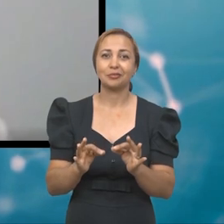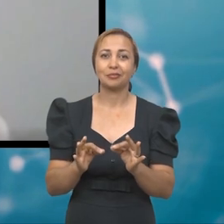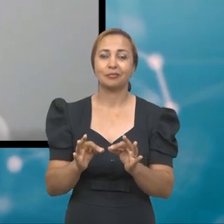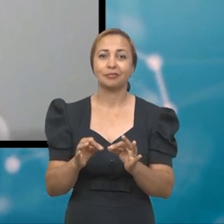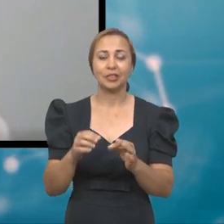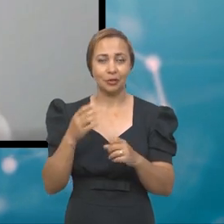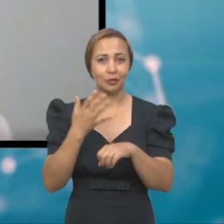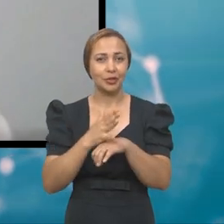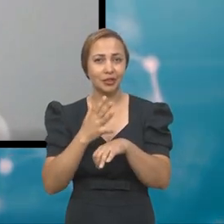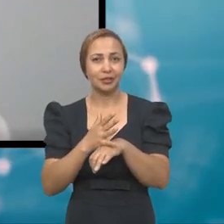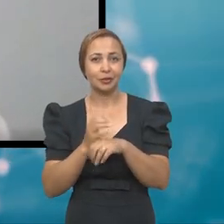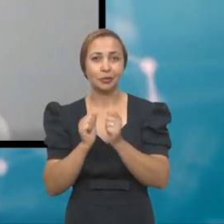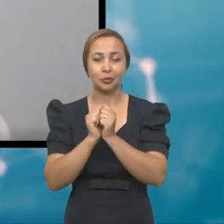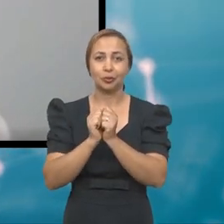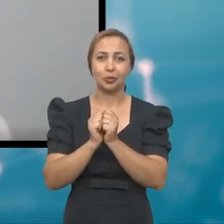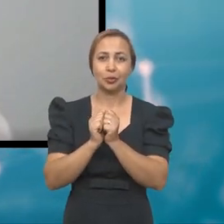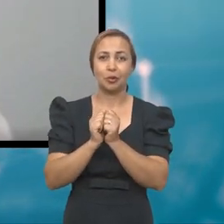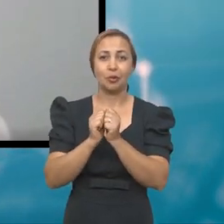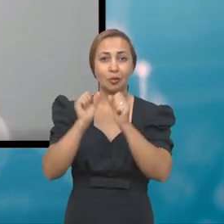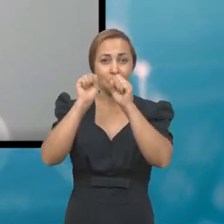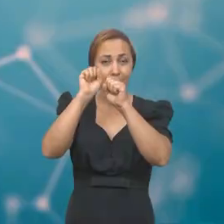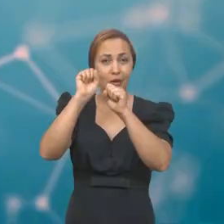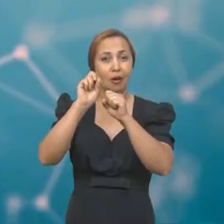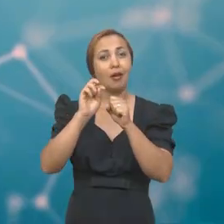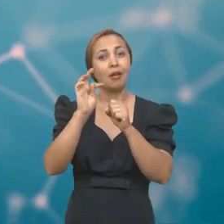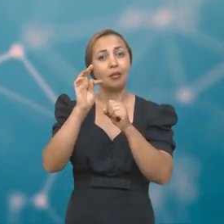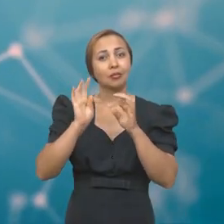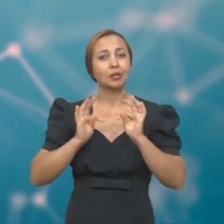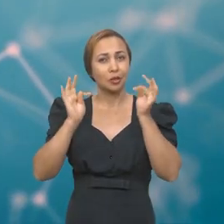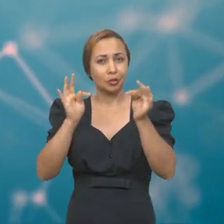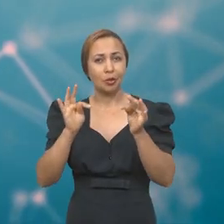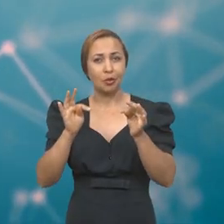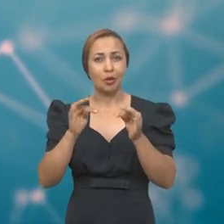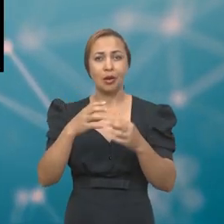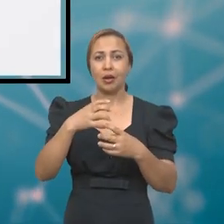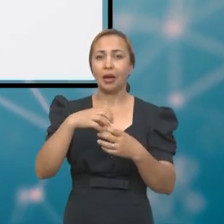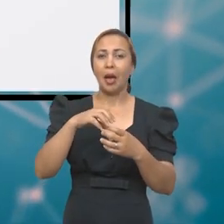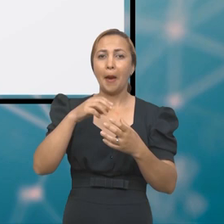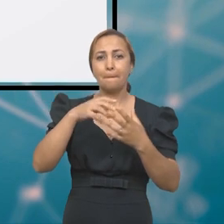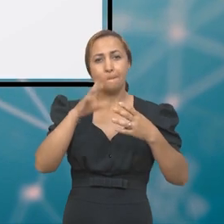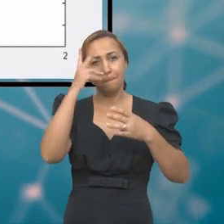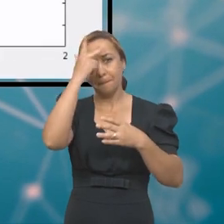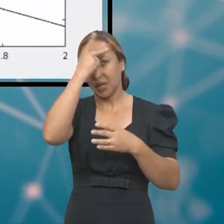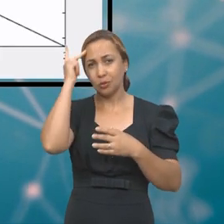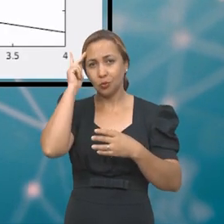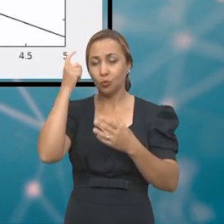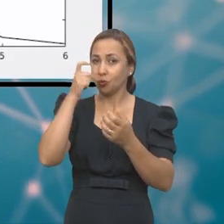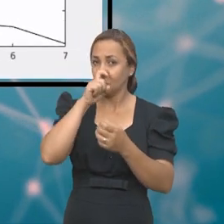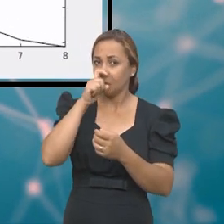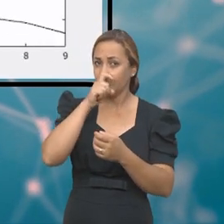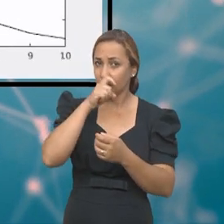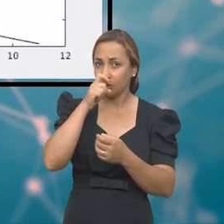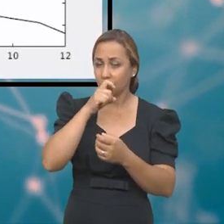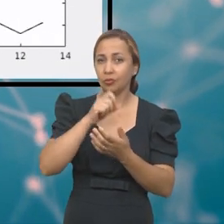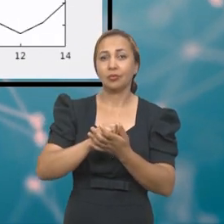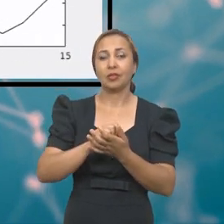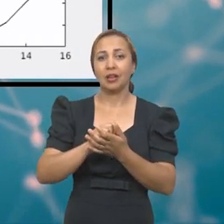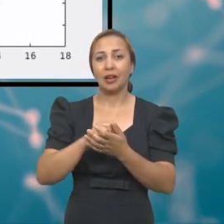simuladores de pacientes, são bonecos que respiram com o paciente, e também